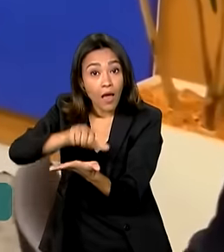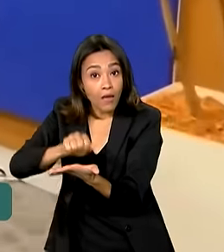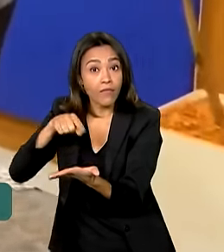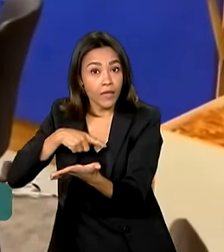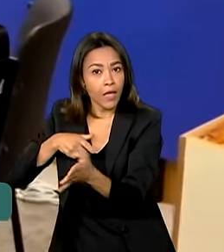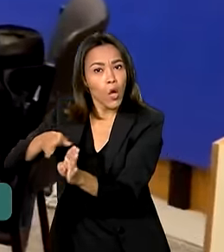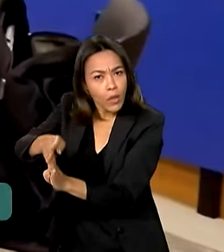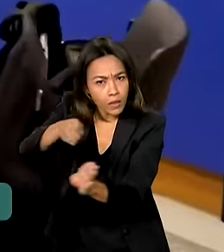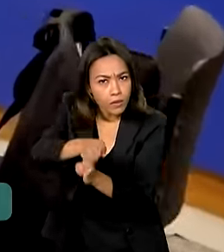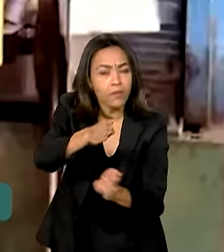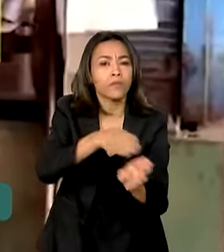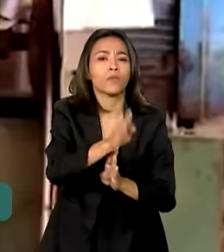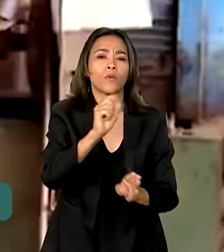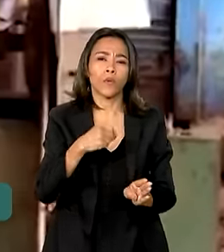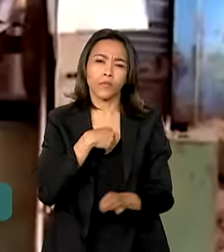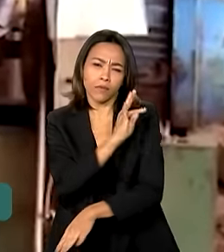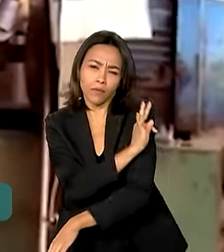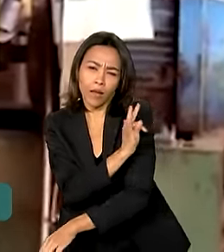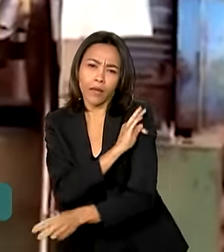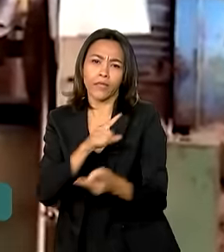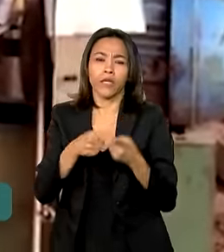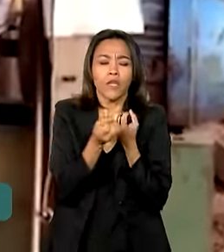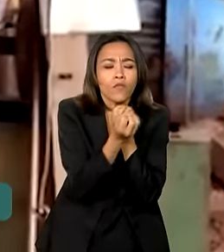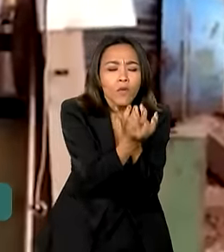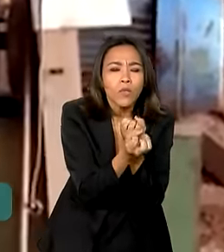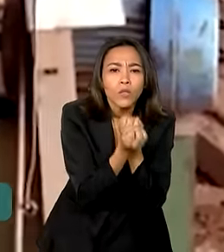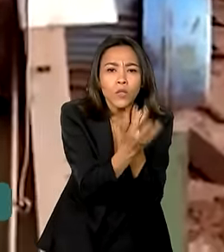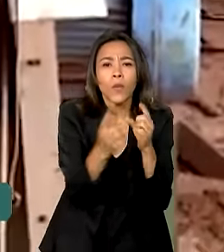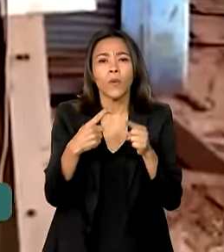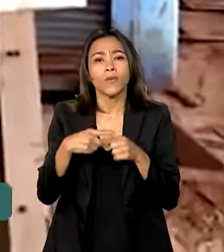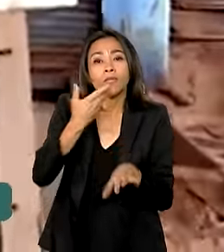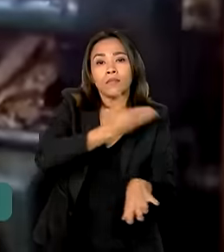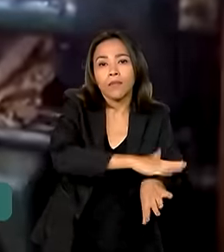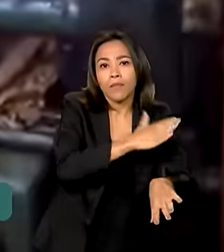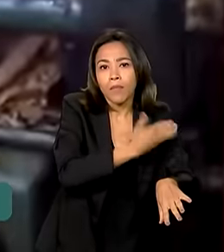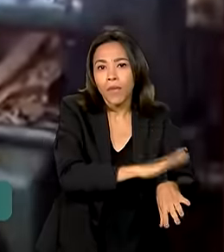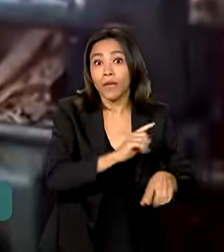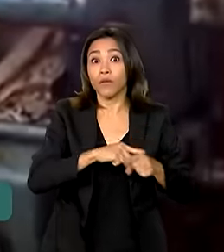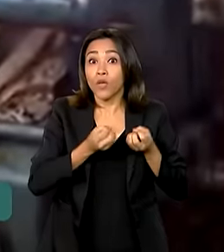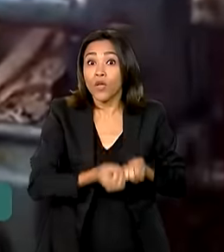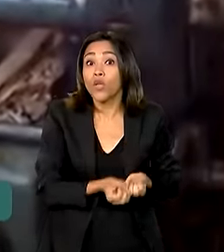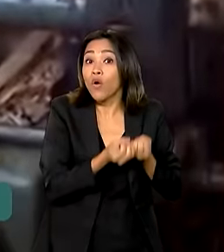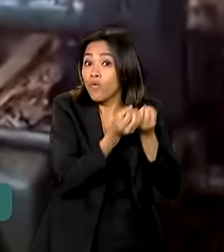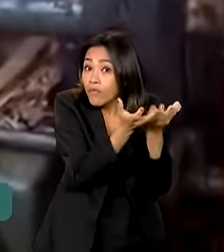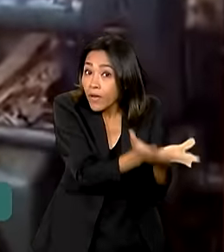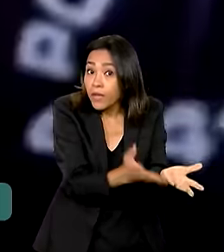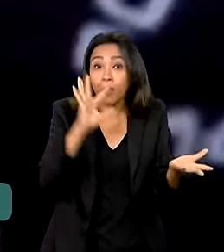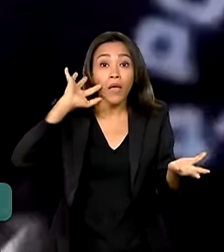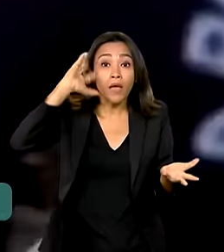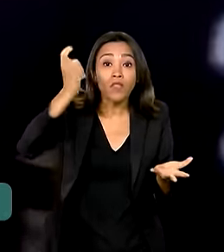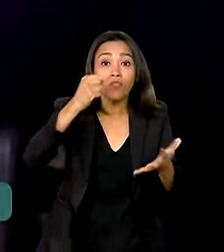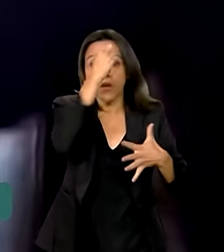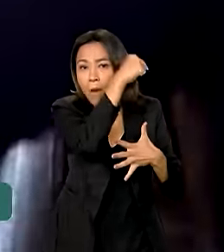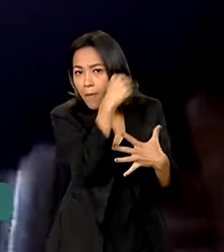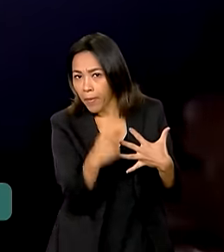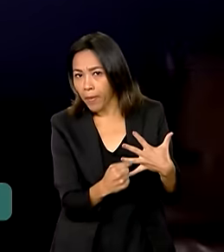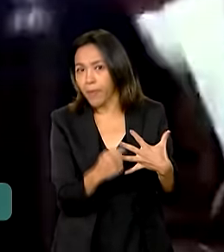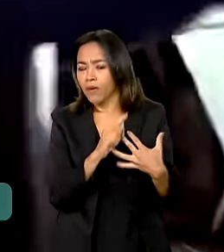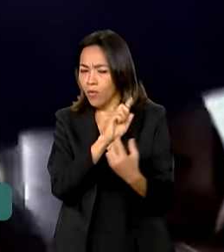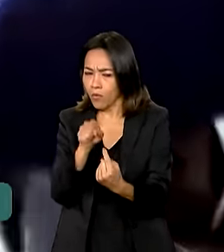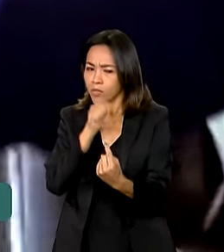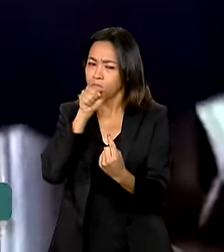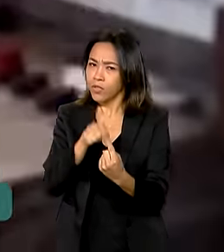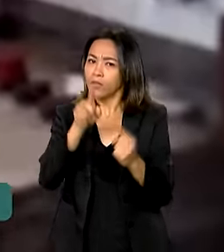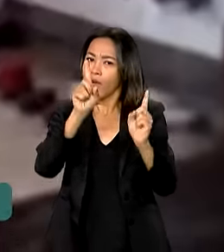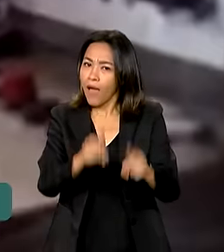consultorias, informações atualizadas, capacitações e ofertas de soluções. E a ideia é